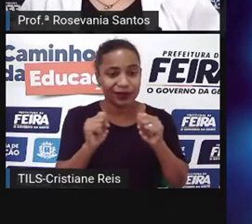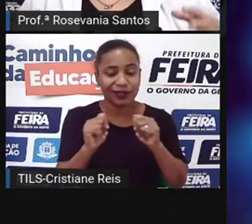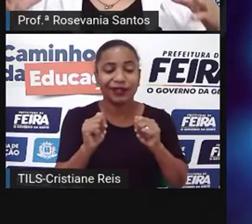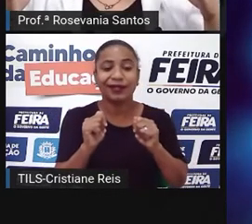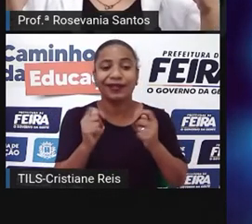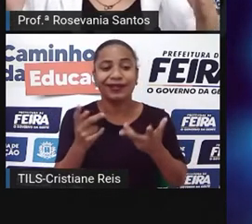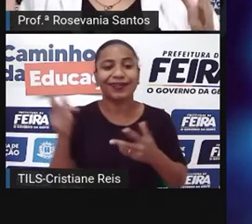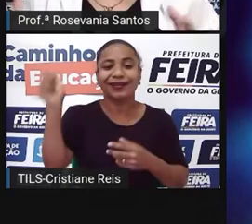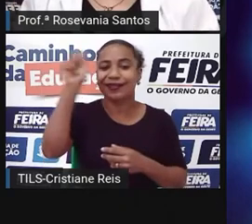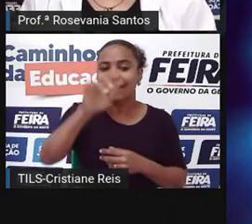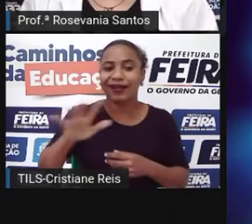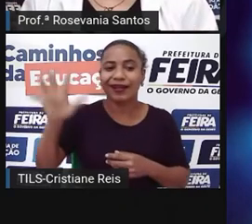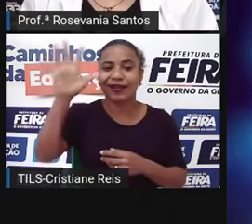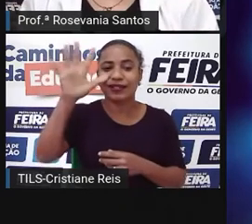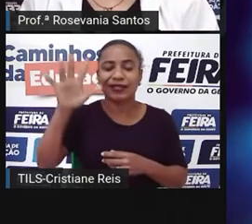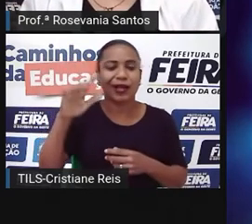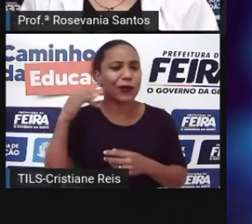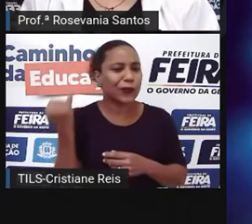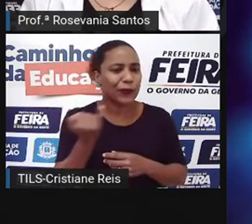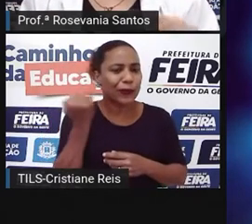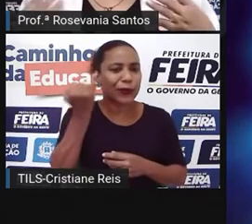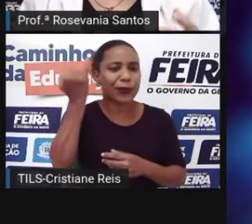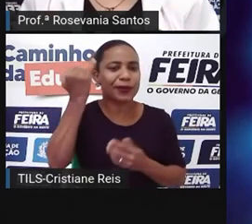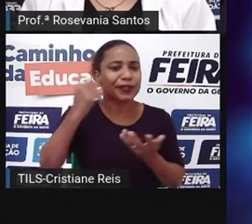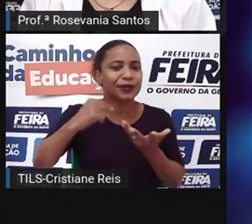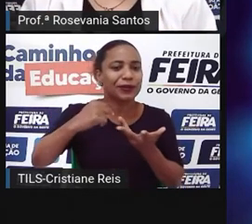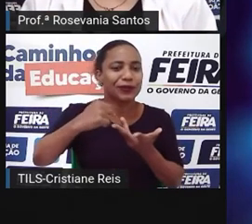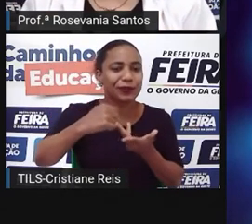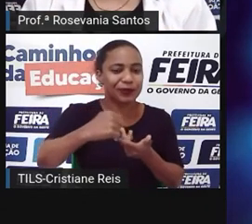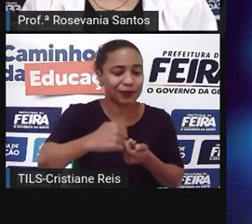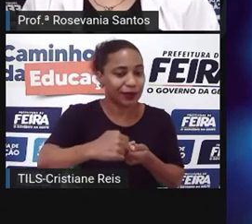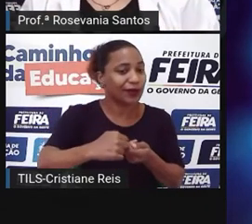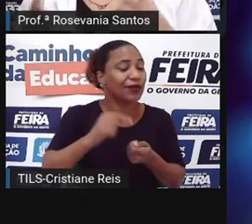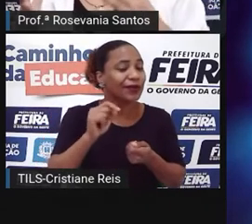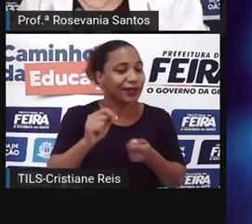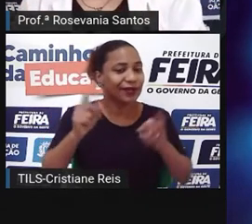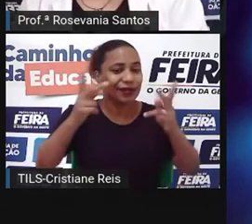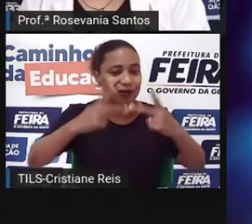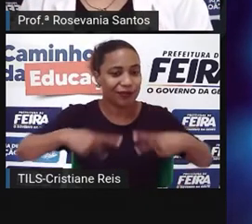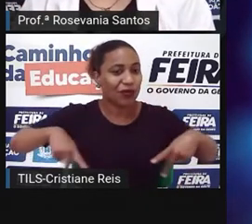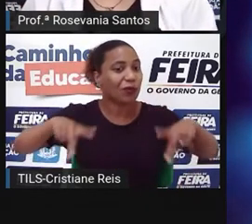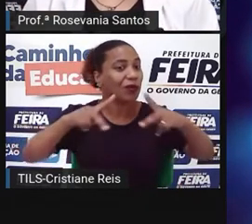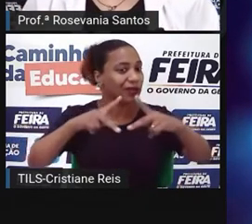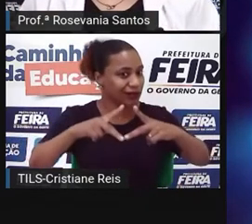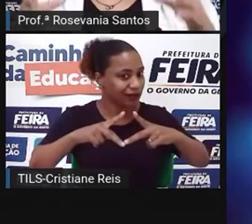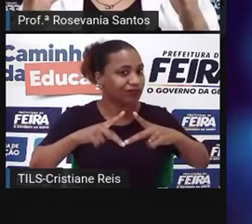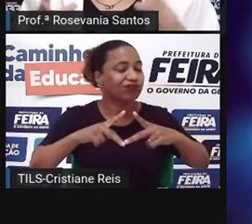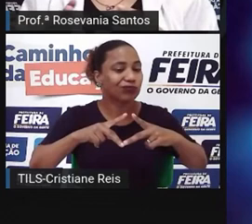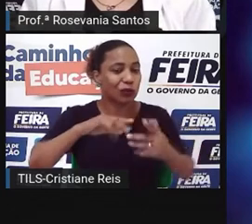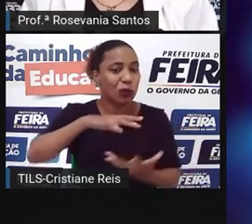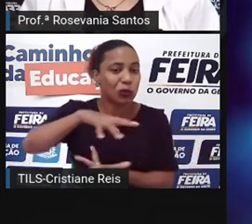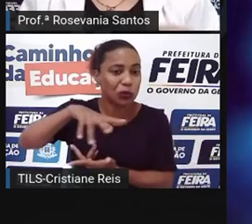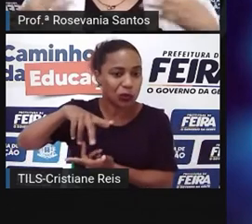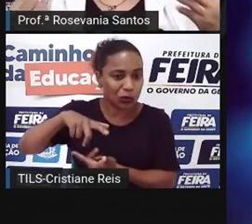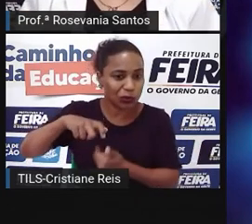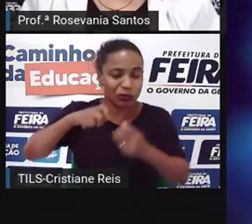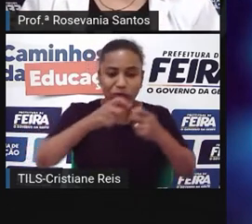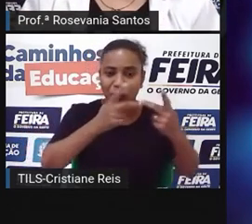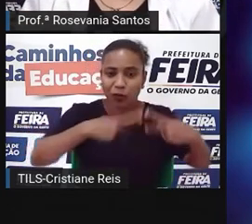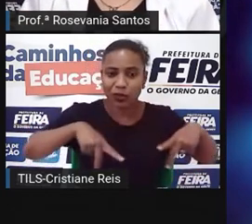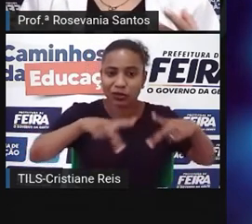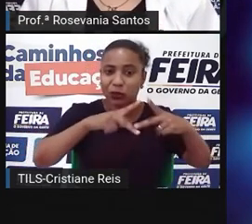que a gente tem, né? Bora dizer assim, mais da metade da população nesse espaço aí e é uma população